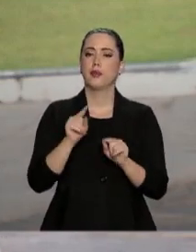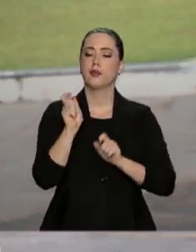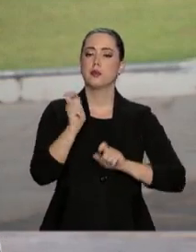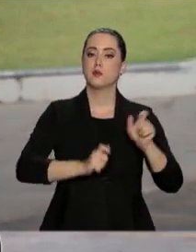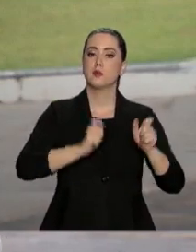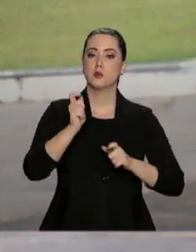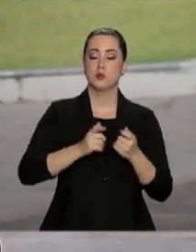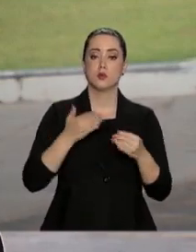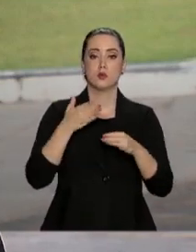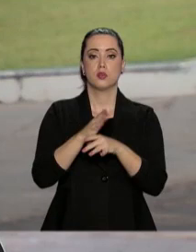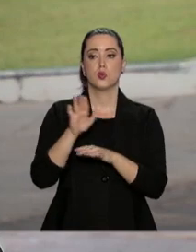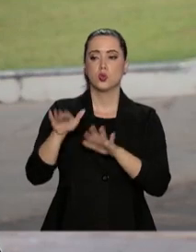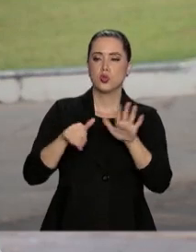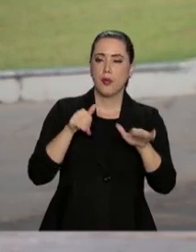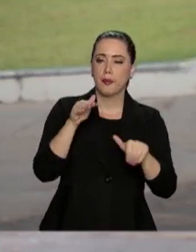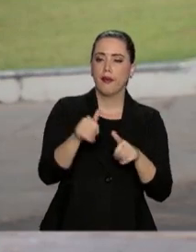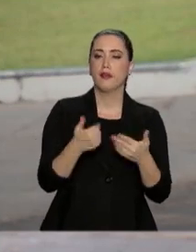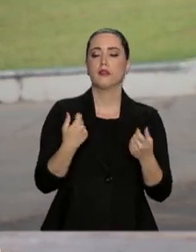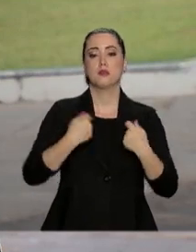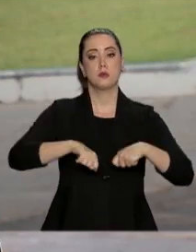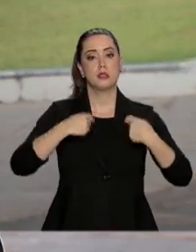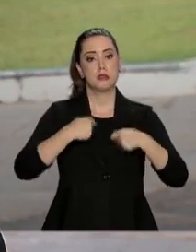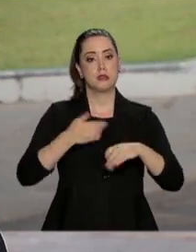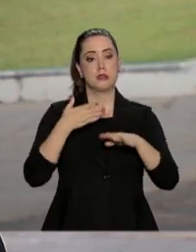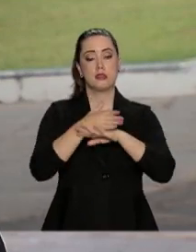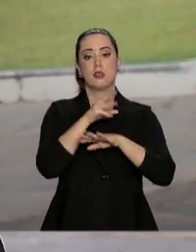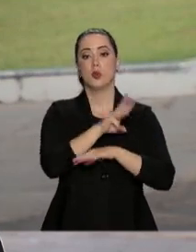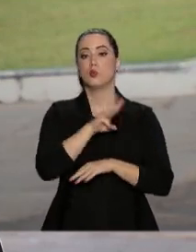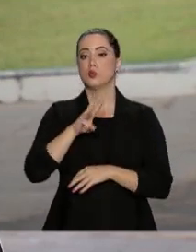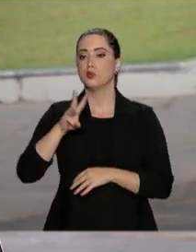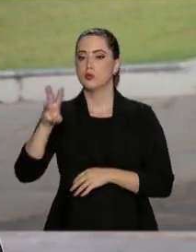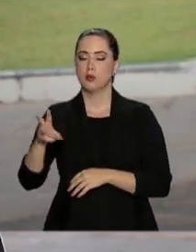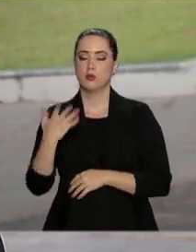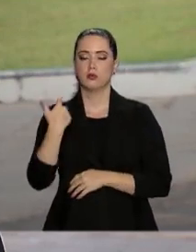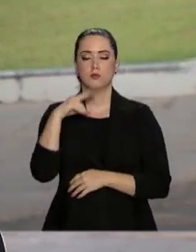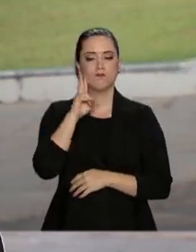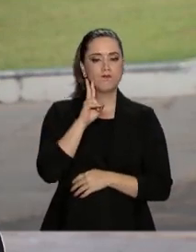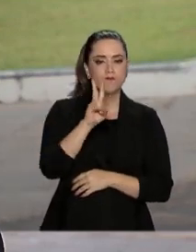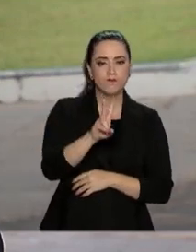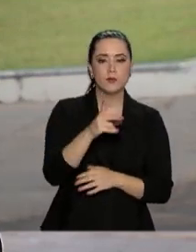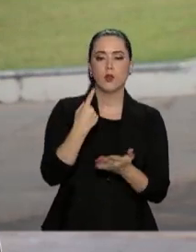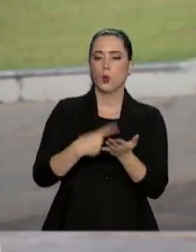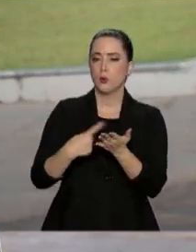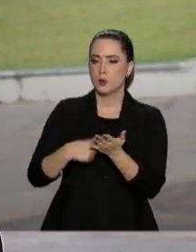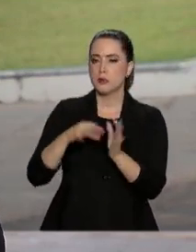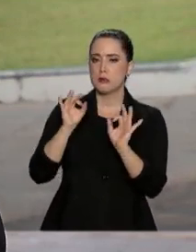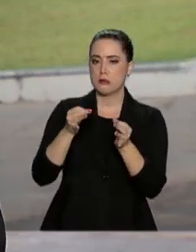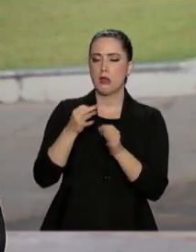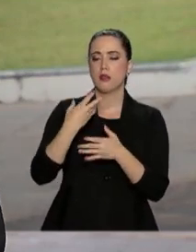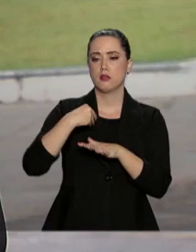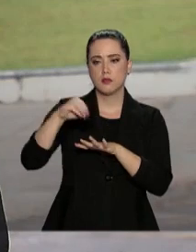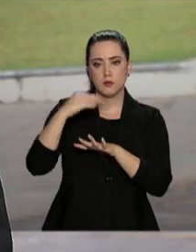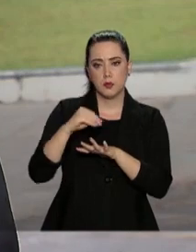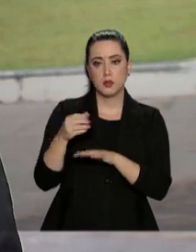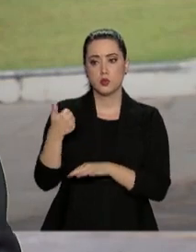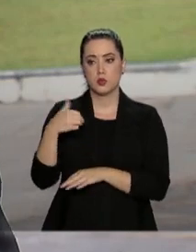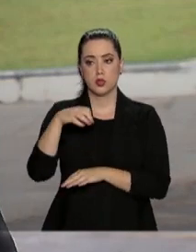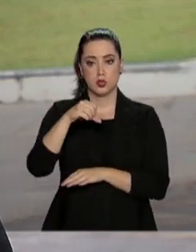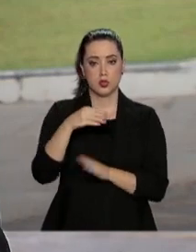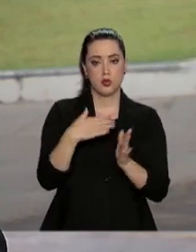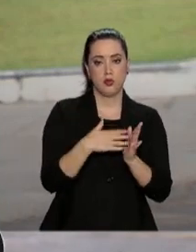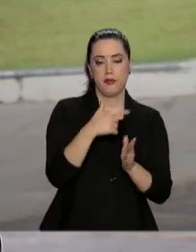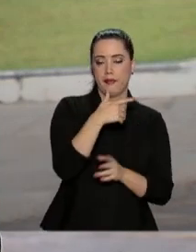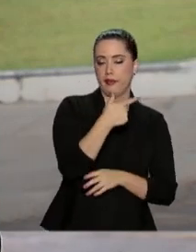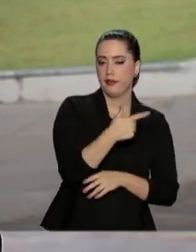os candidatos que forem chamados precisam acessar a página do programa e confirmar os dados entre 19 e